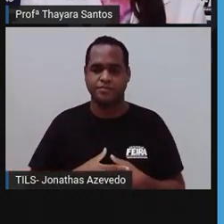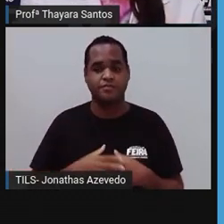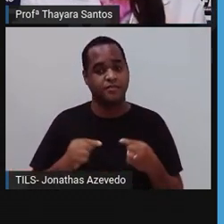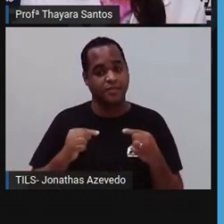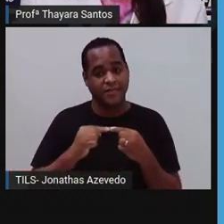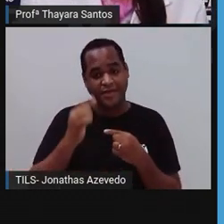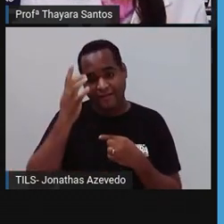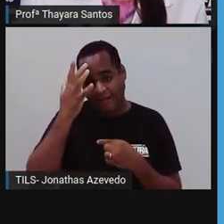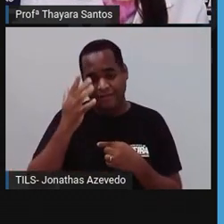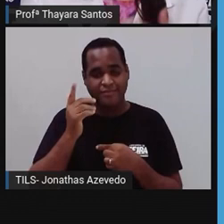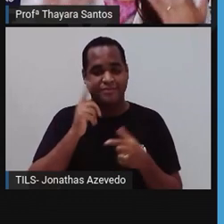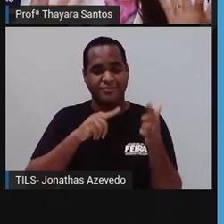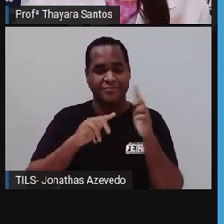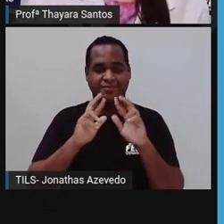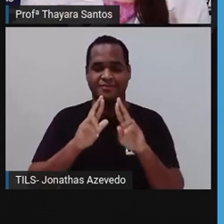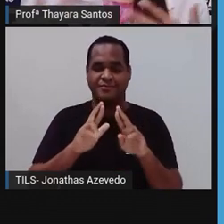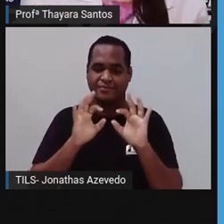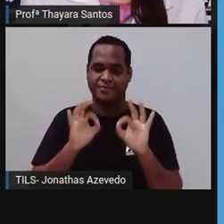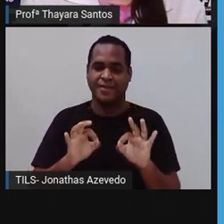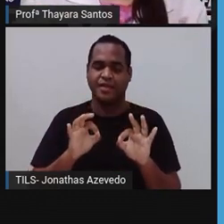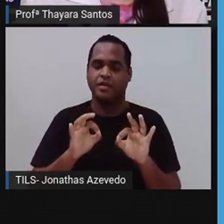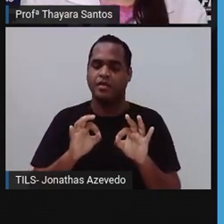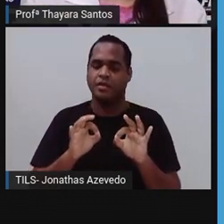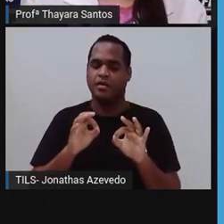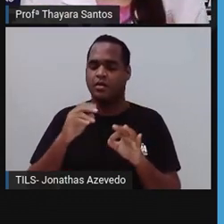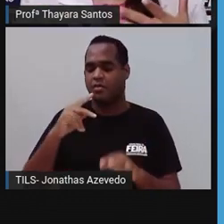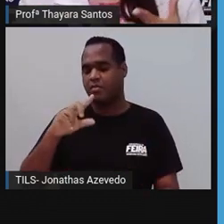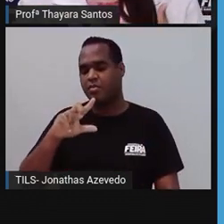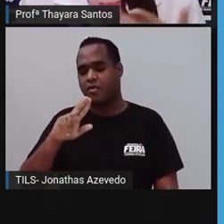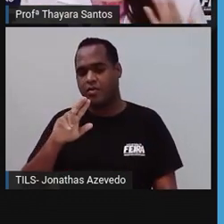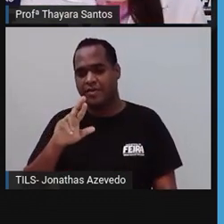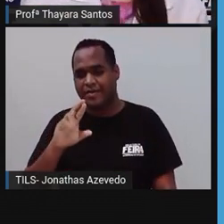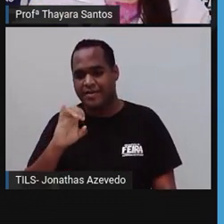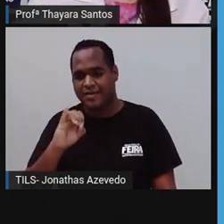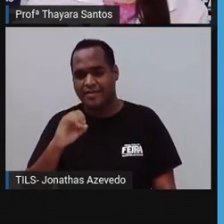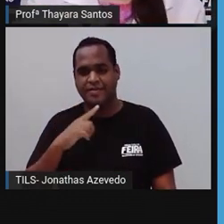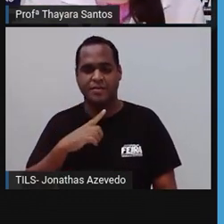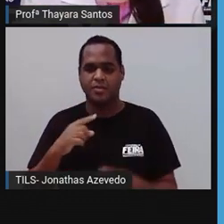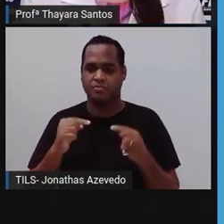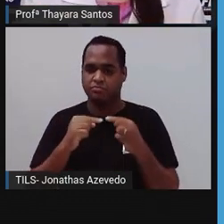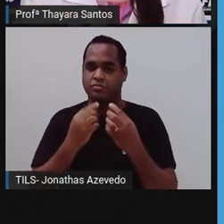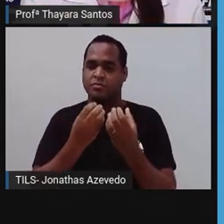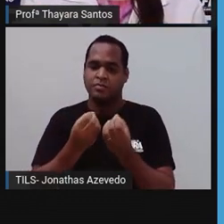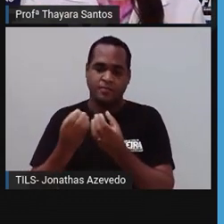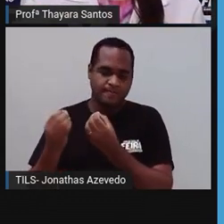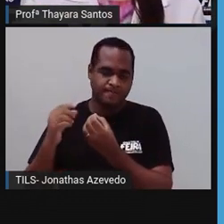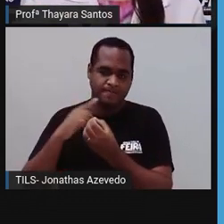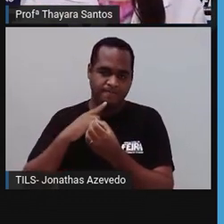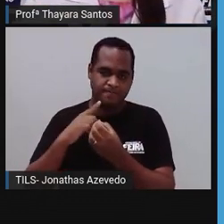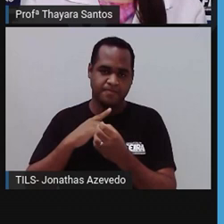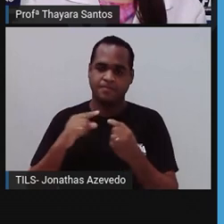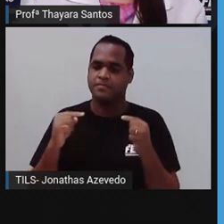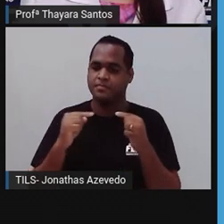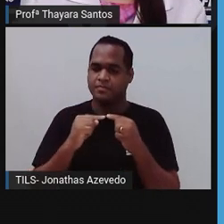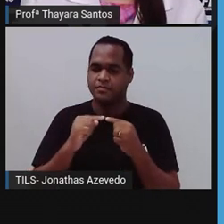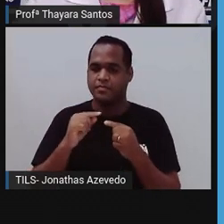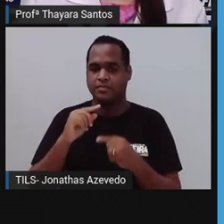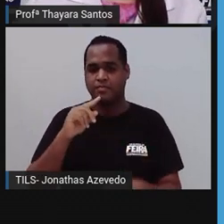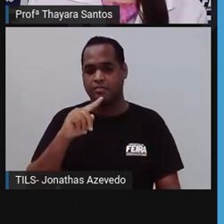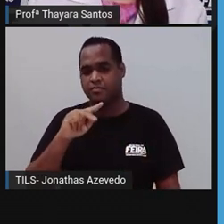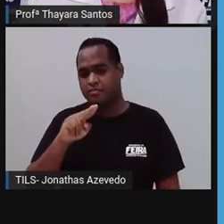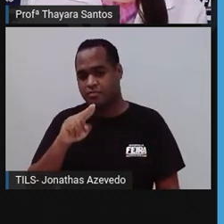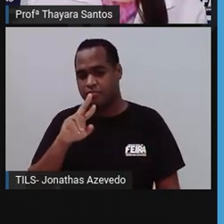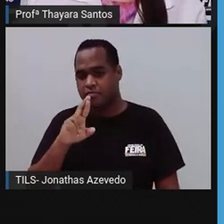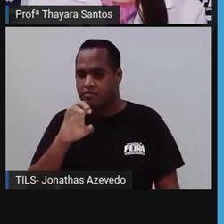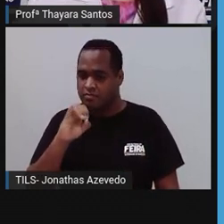fácil, né? Pluricelulares quer dizer muitos, vários celulares vêm de célula. Então, os organismos que são pluricelulares,